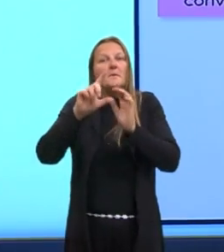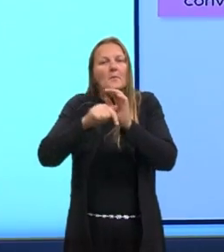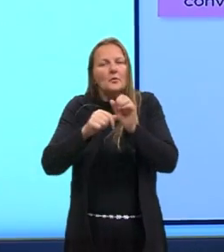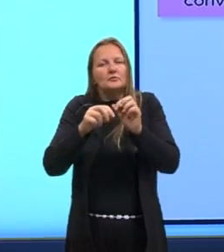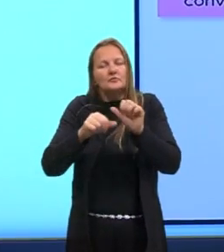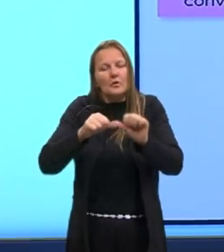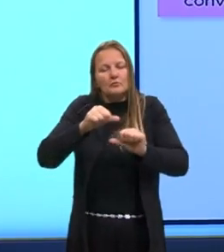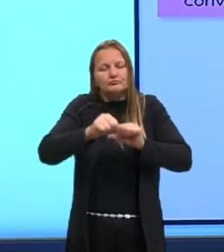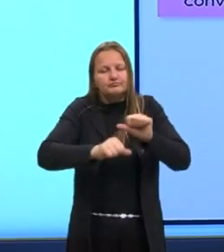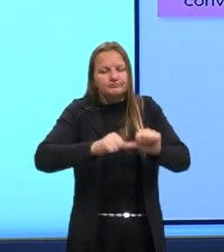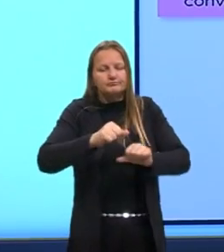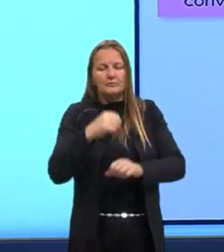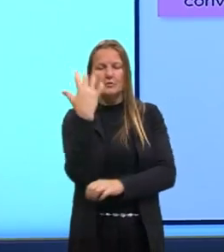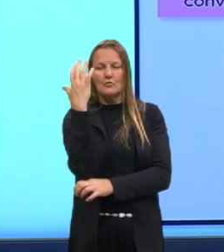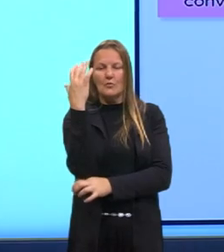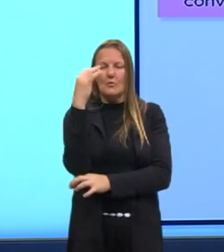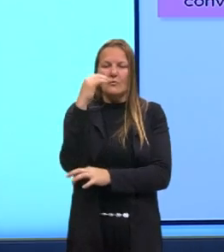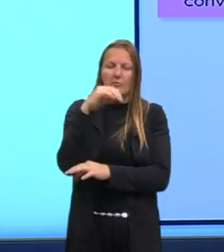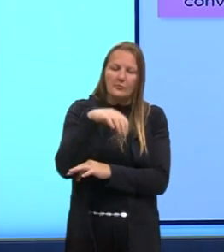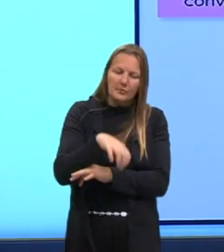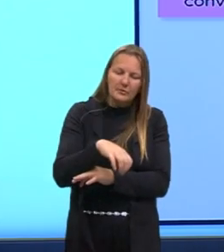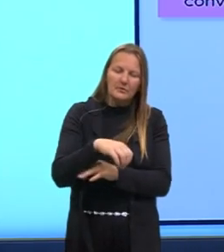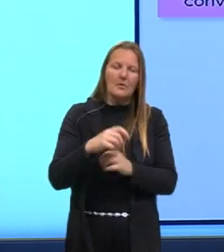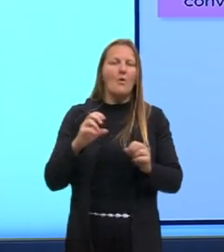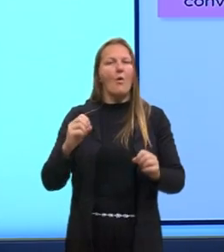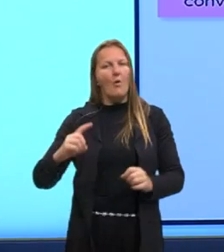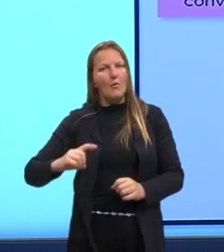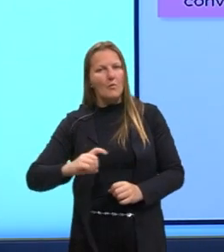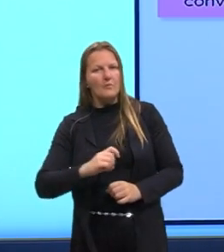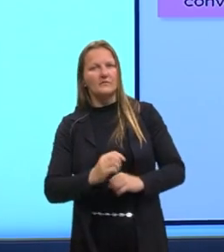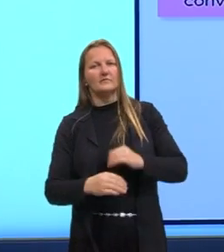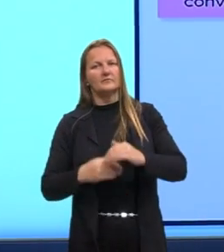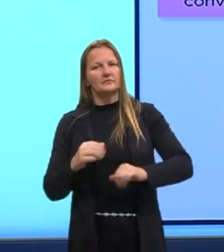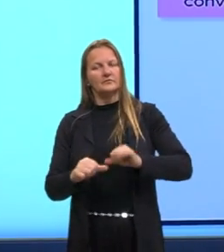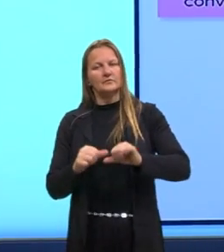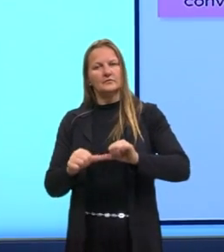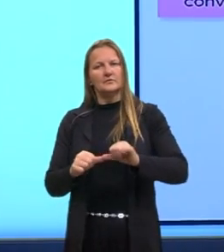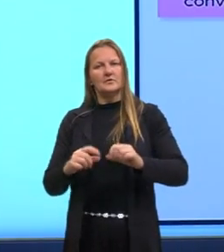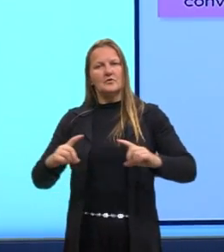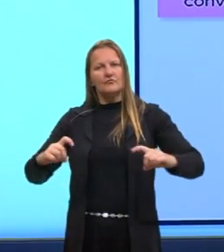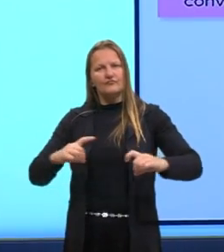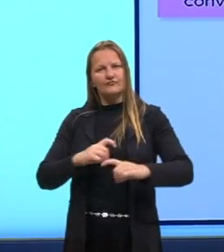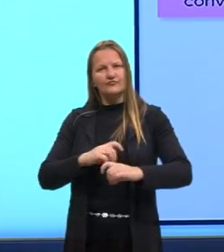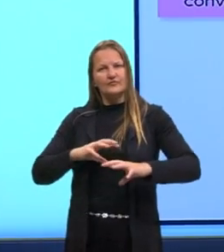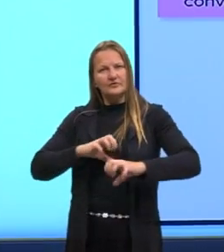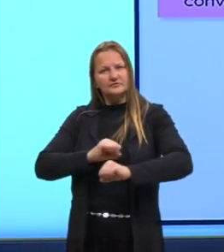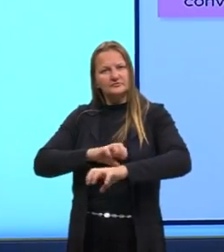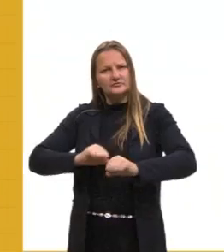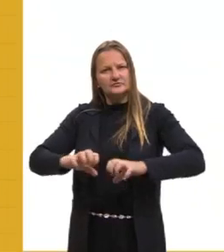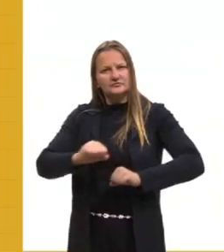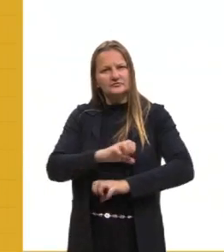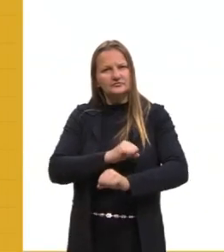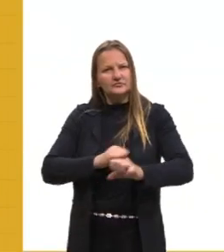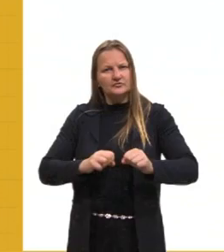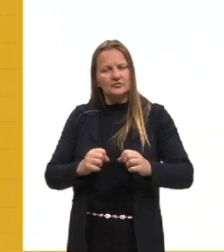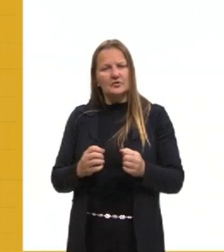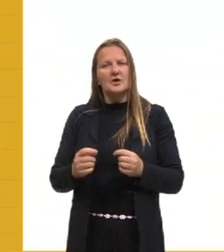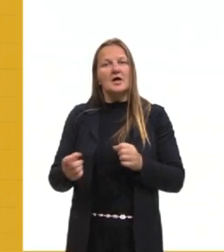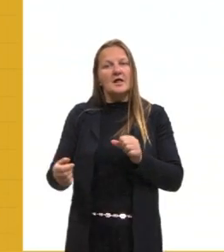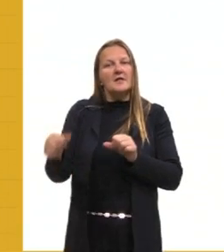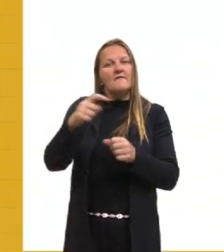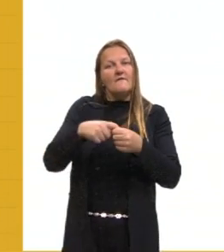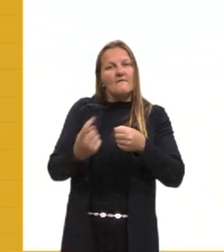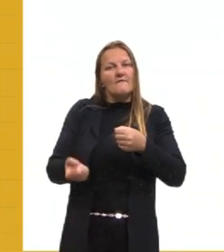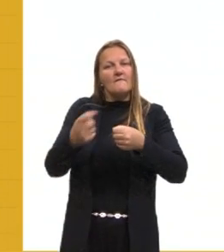plantas ou também os consumidores primários, a ação de bactérias desnitrificantes devolvem o